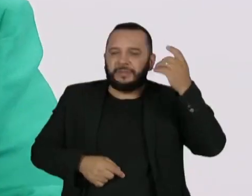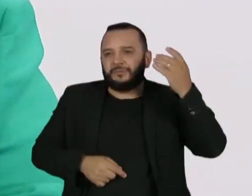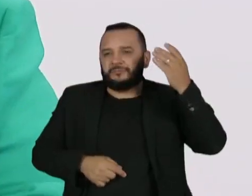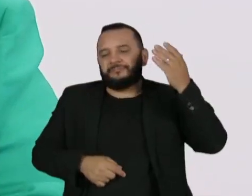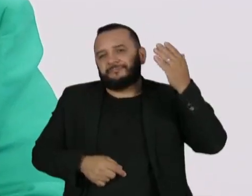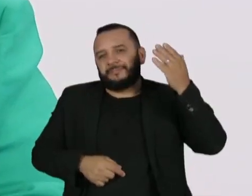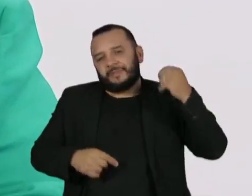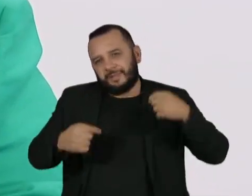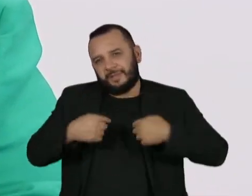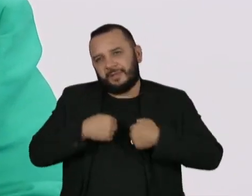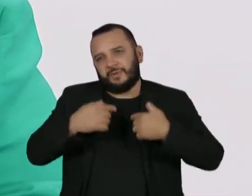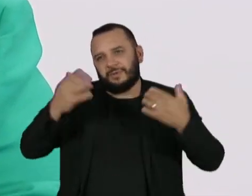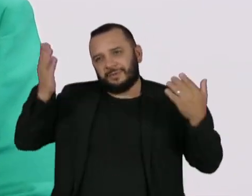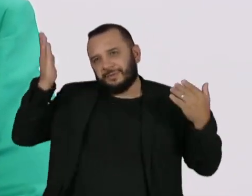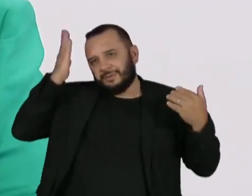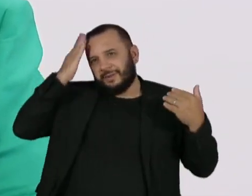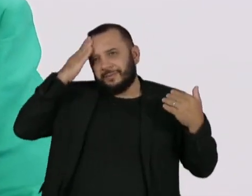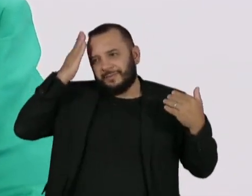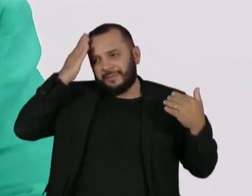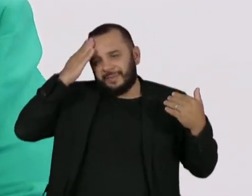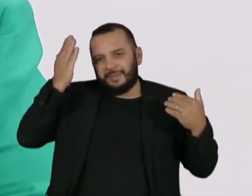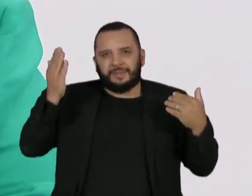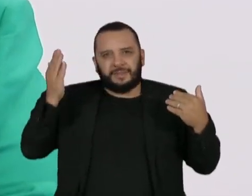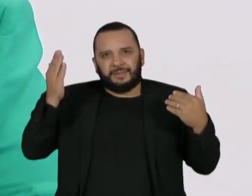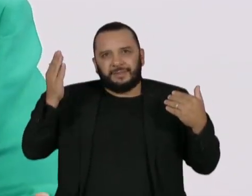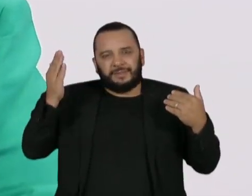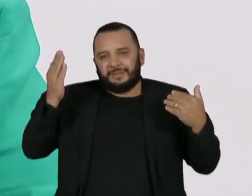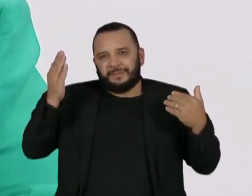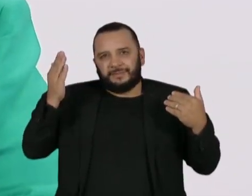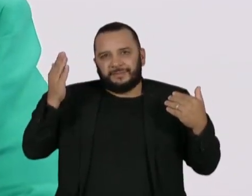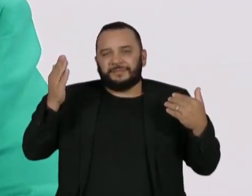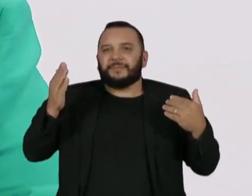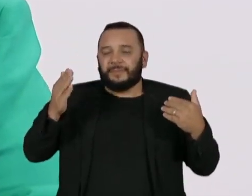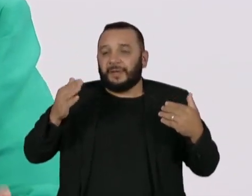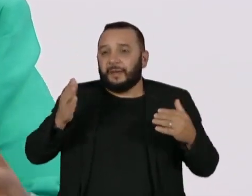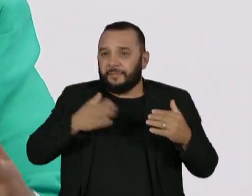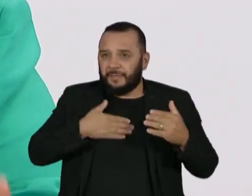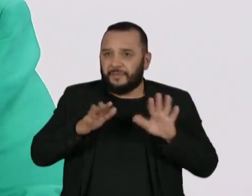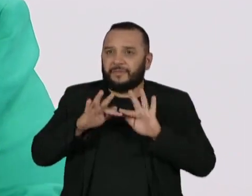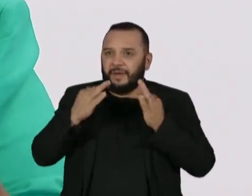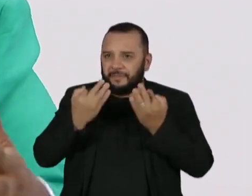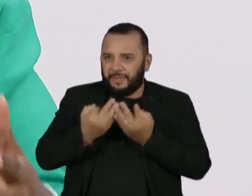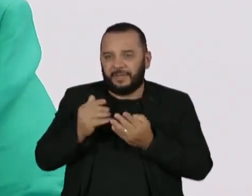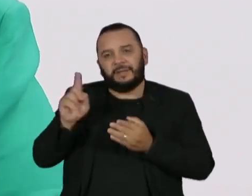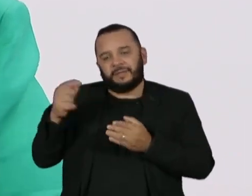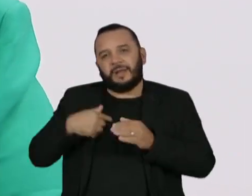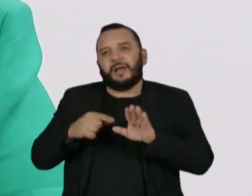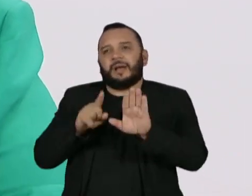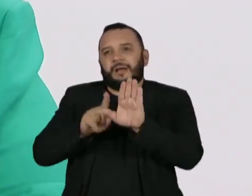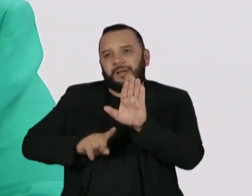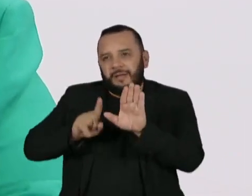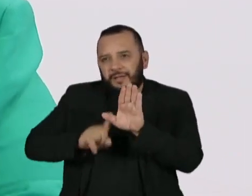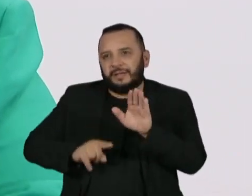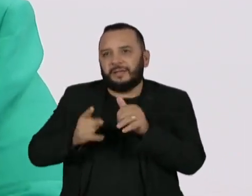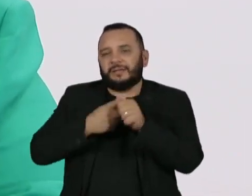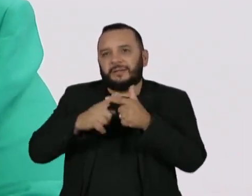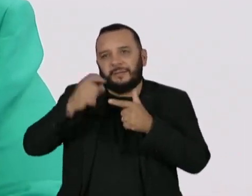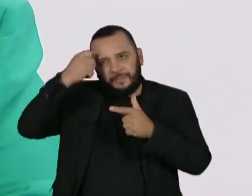eu saber que boa parte dos meus vieram de Angola, vieram de Benin, vieram de Uganda,